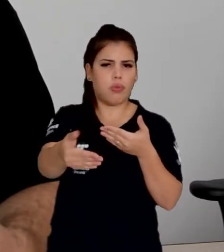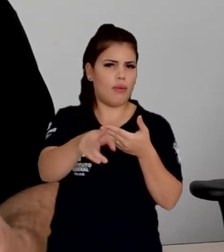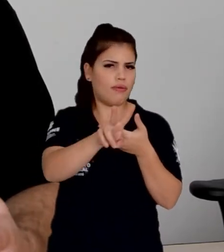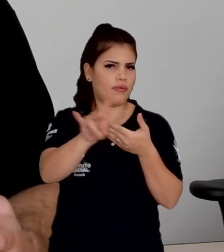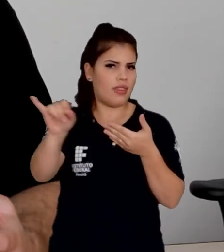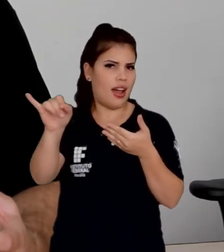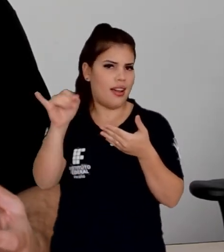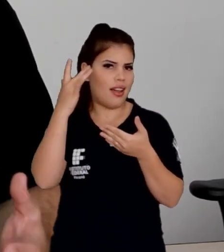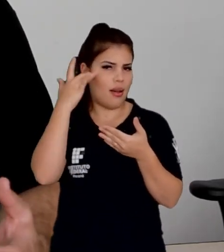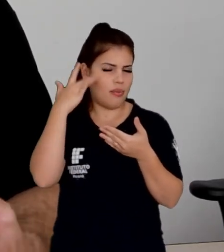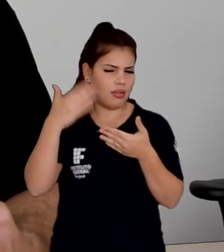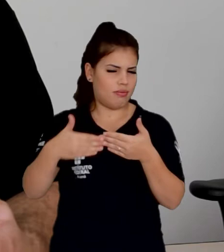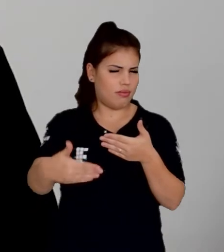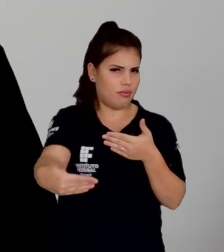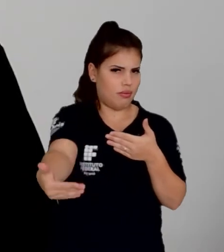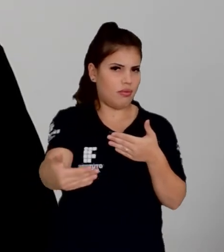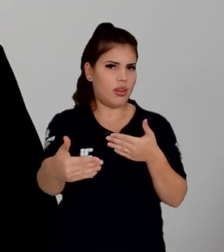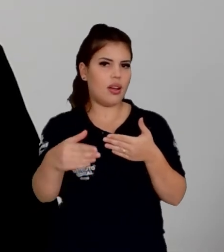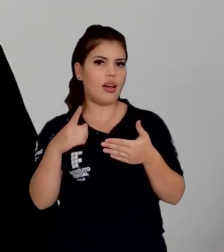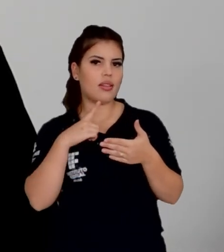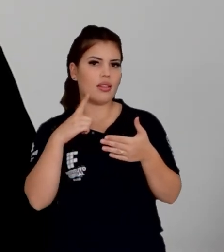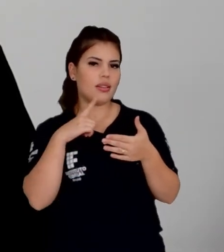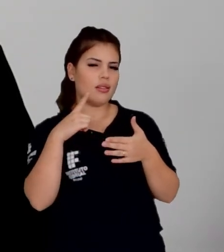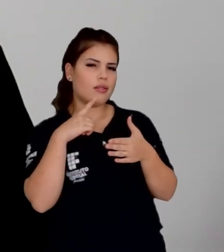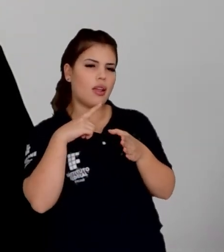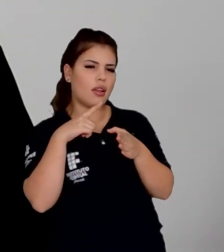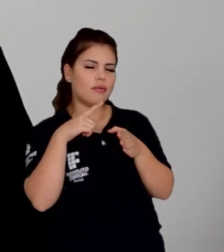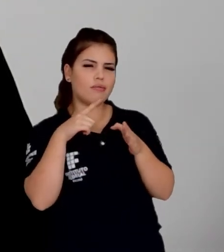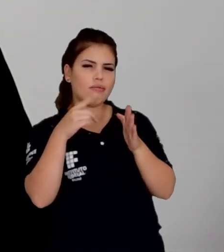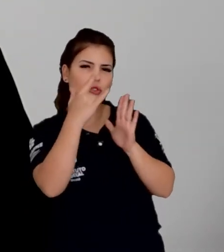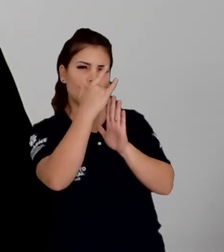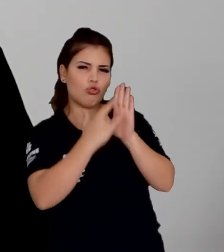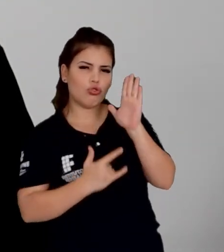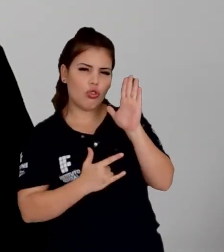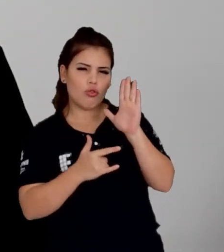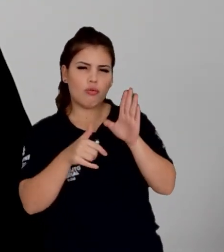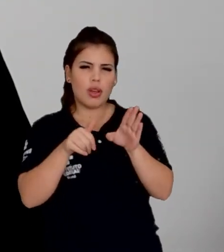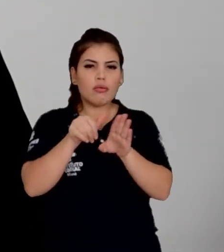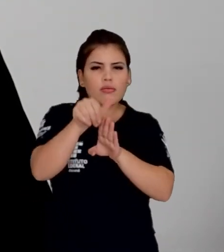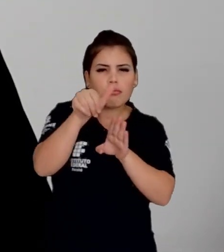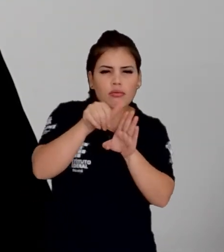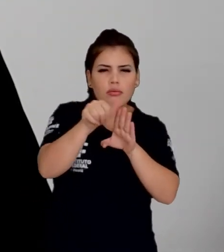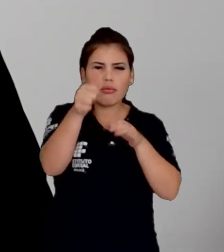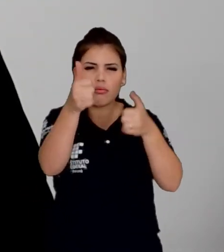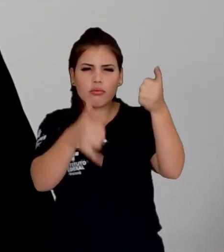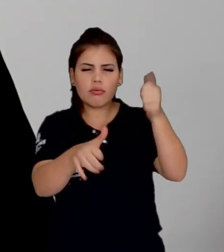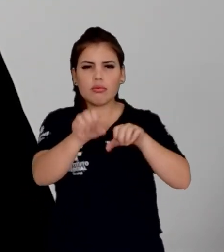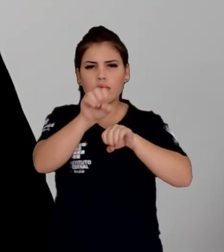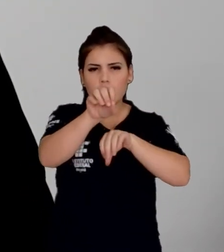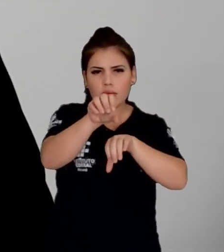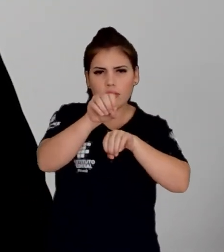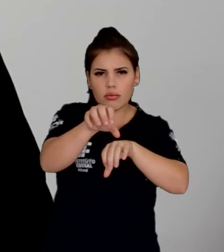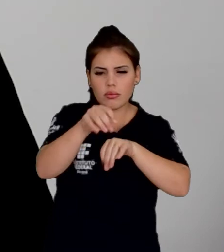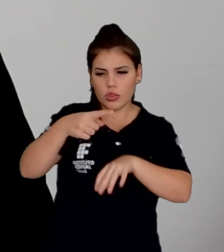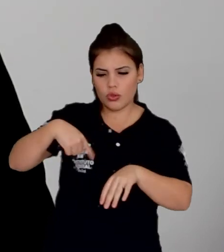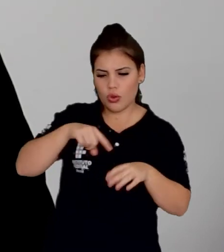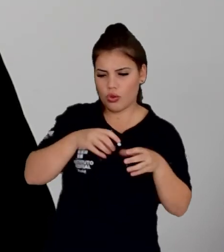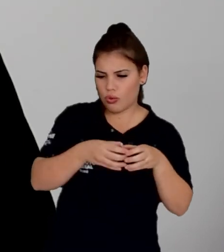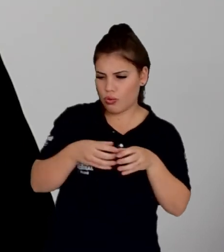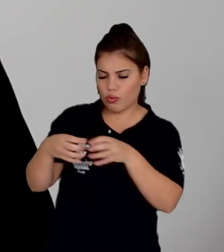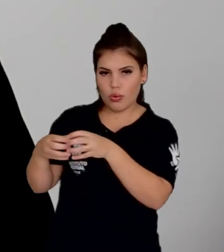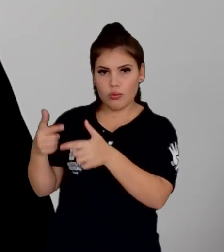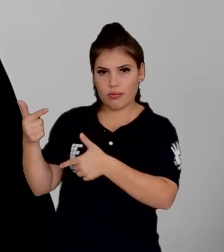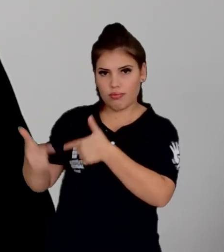enviaremos aí alguns manuais. A diretoria de comunicação está trabalhando em parceria com a diretoria de tecnologia da informação, para que a gente